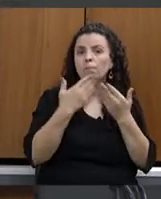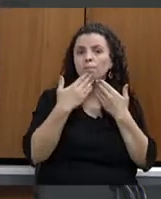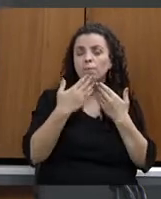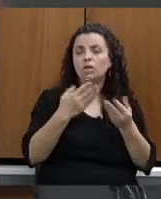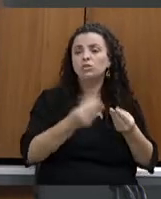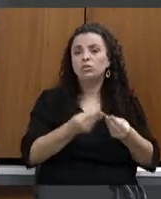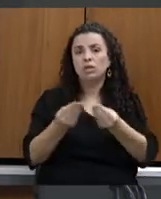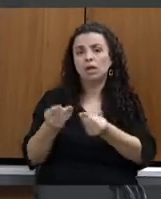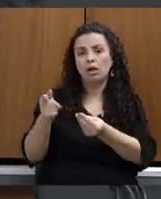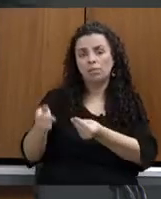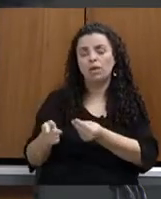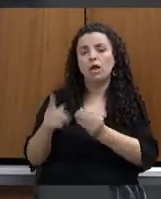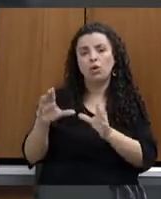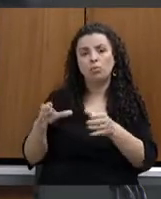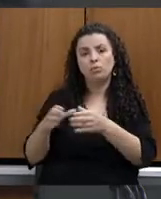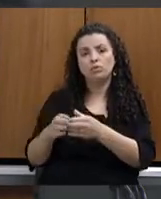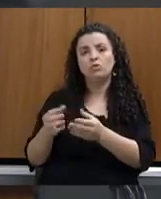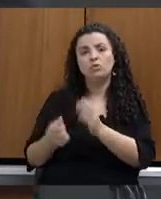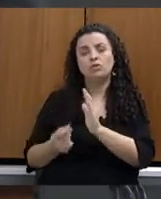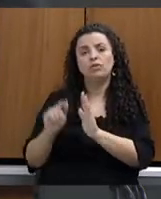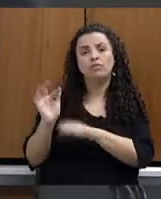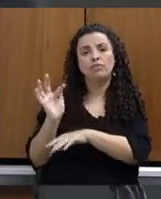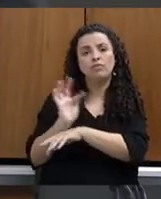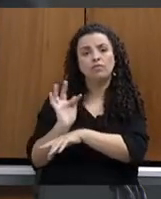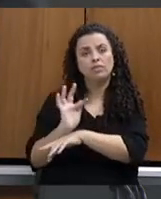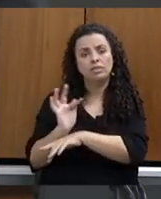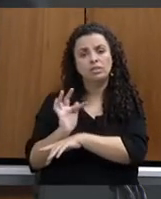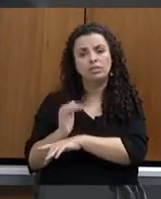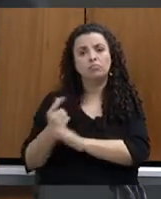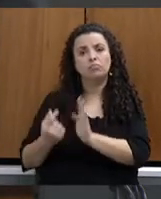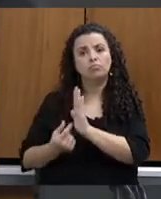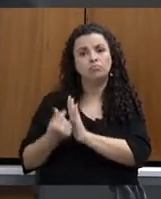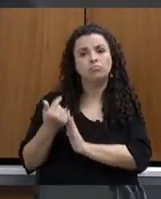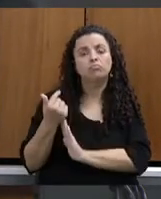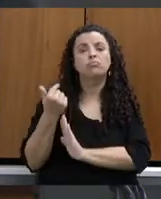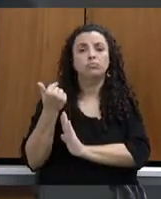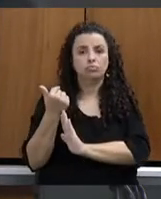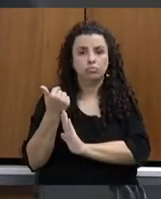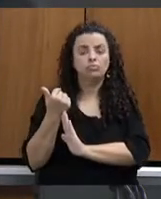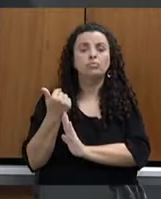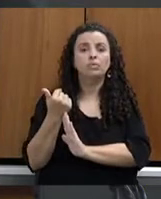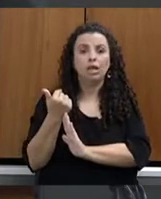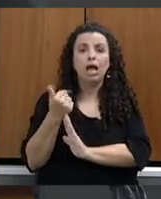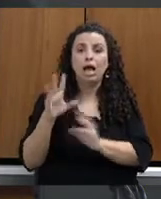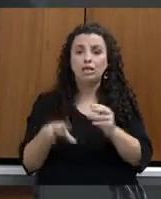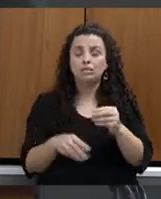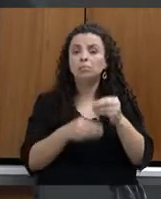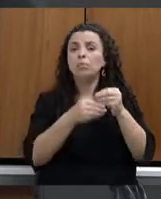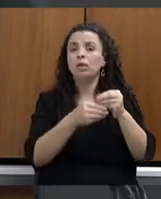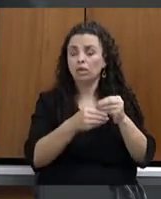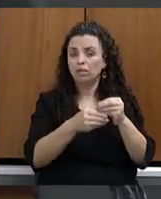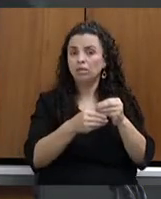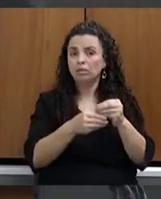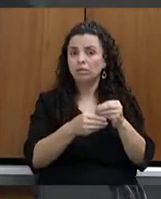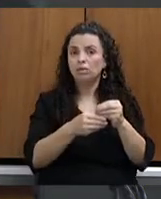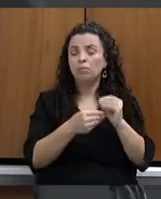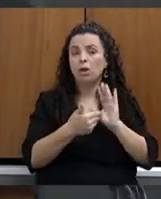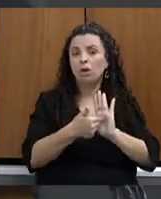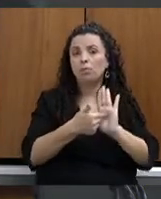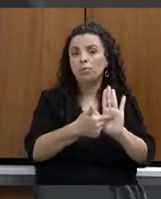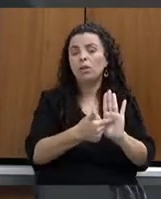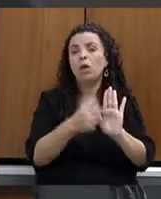Financeira e Orçamentária, as emendas que seguem anexas a serem apresentadas ao PL